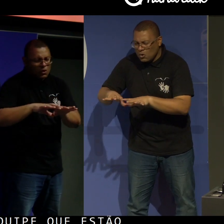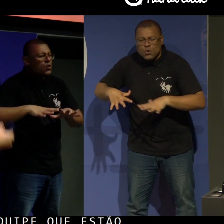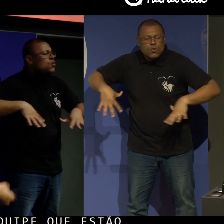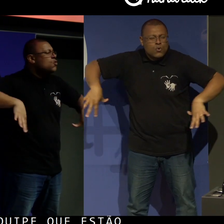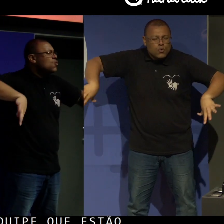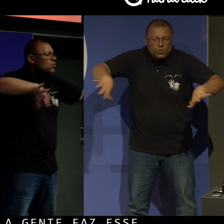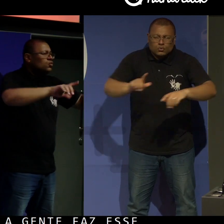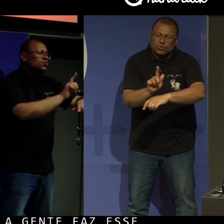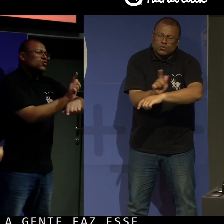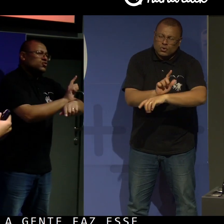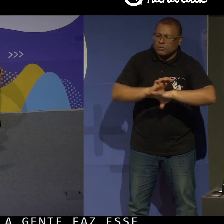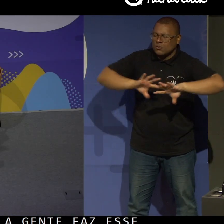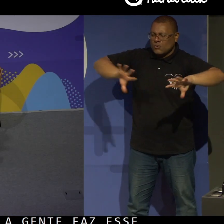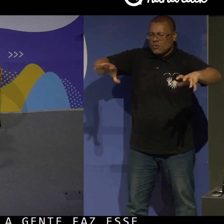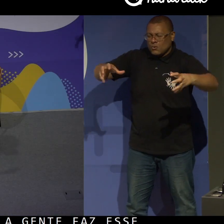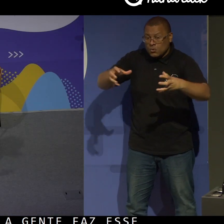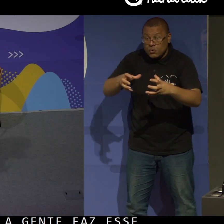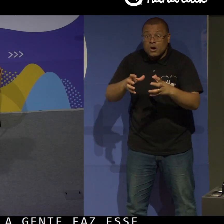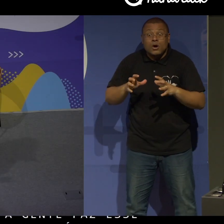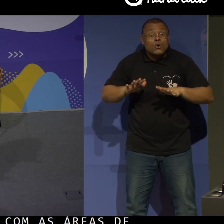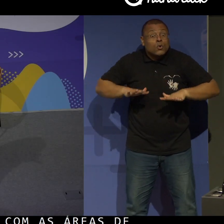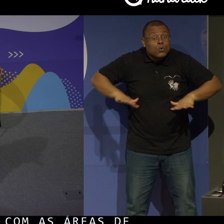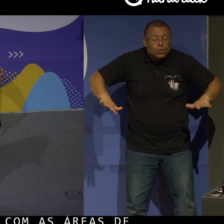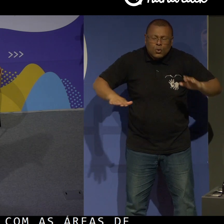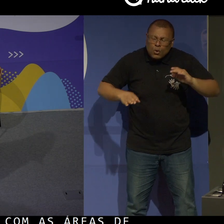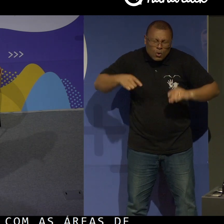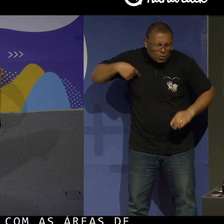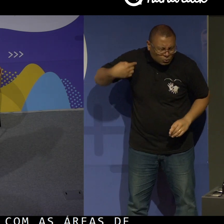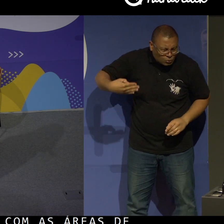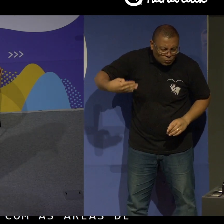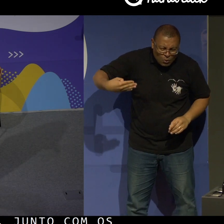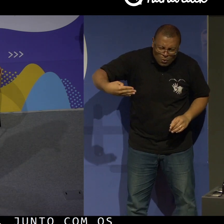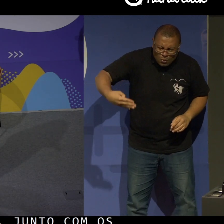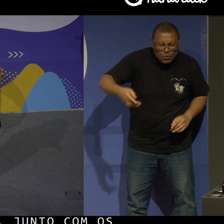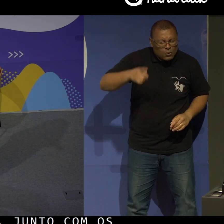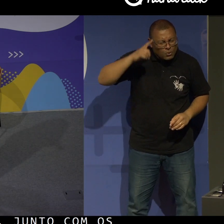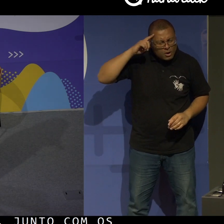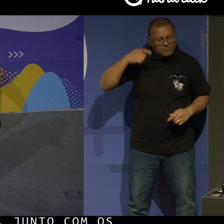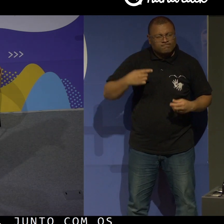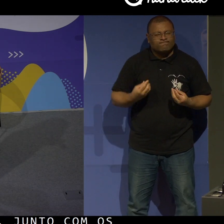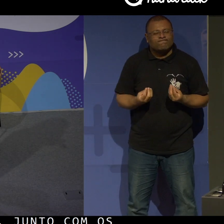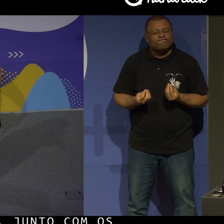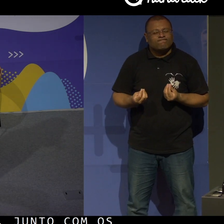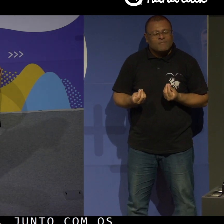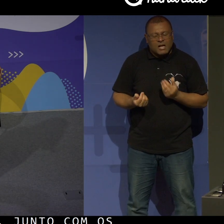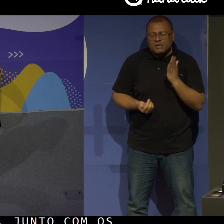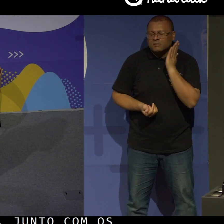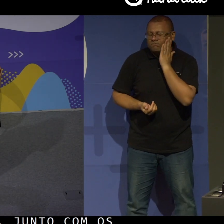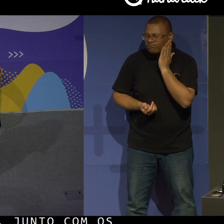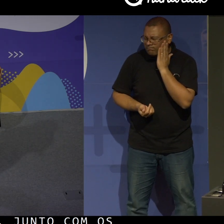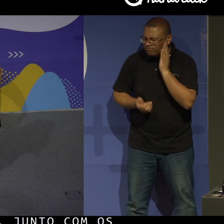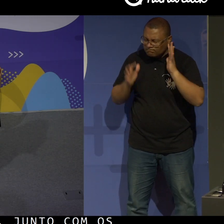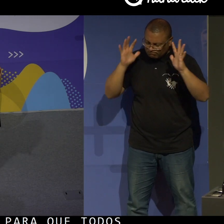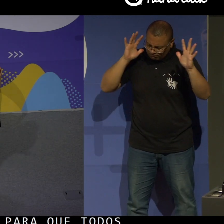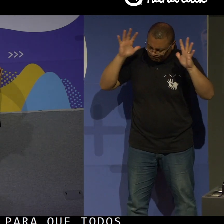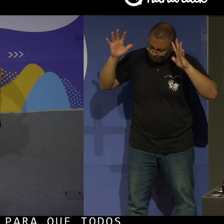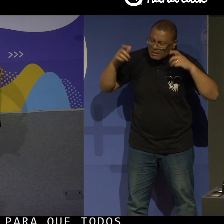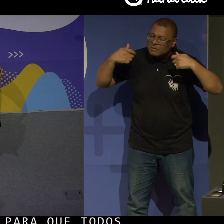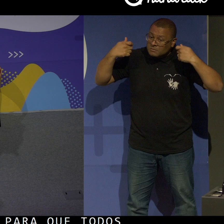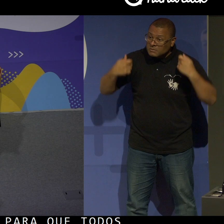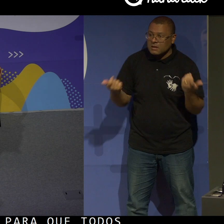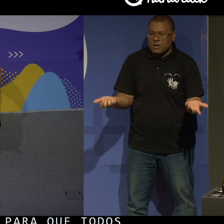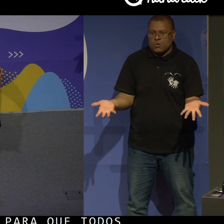com os gestores, que é para que todos os dias eles tenham a necessidade de sempre pensar que a